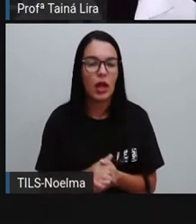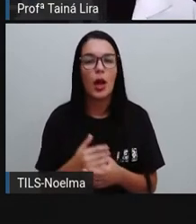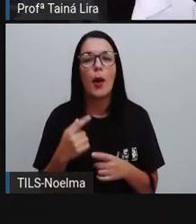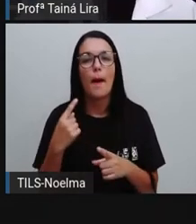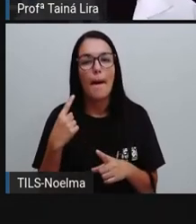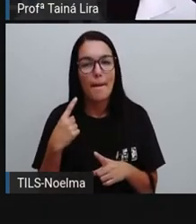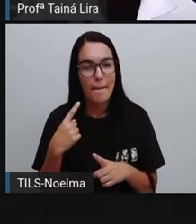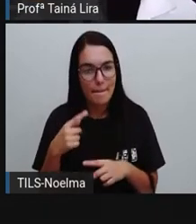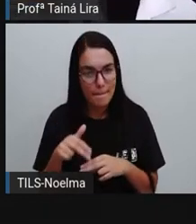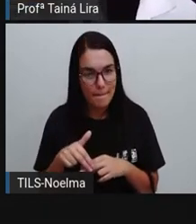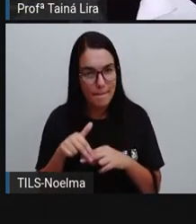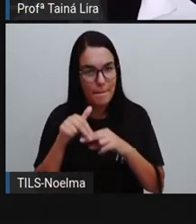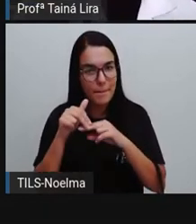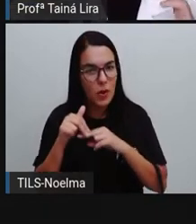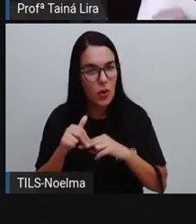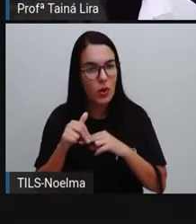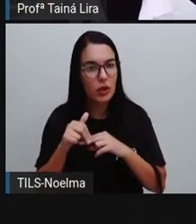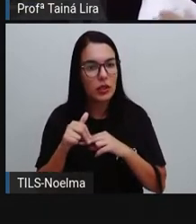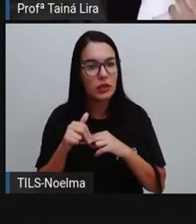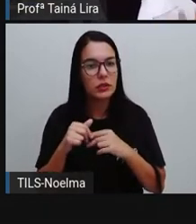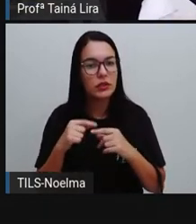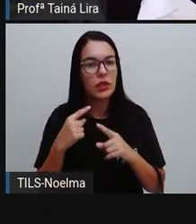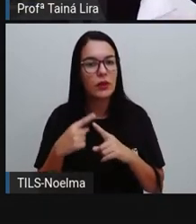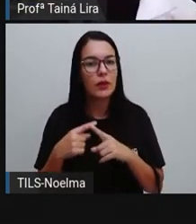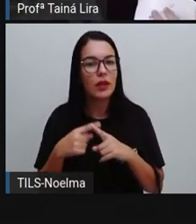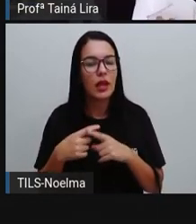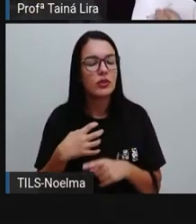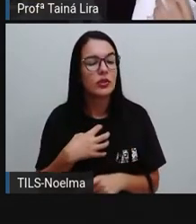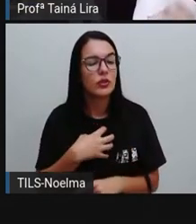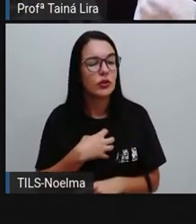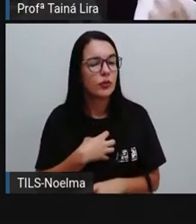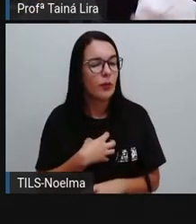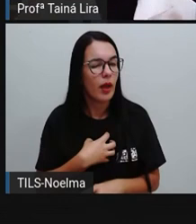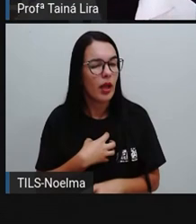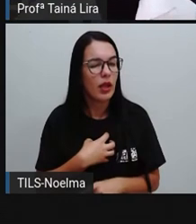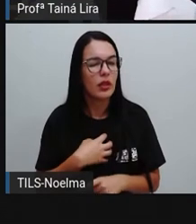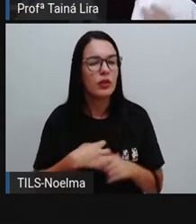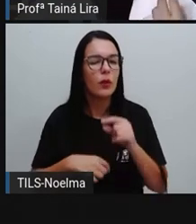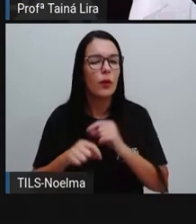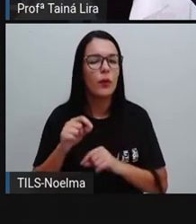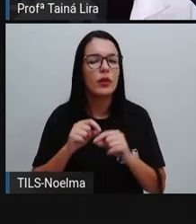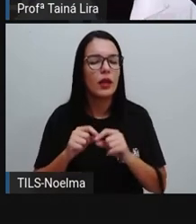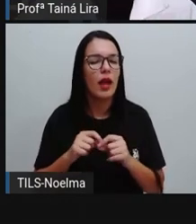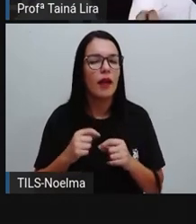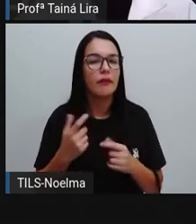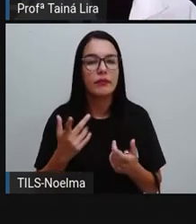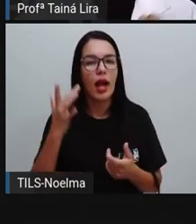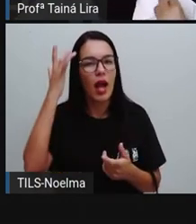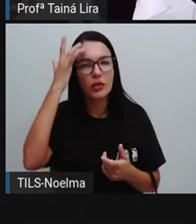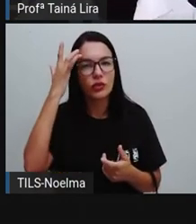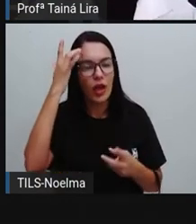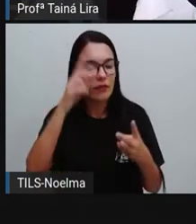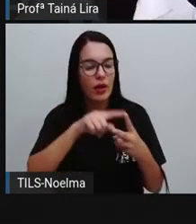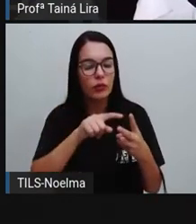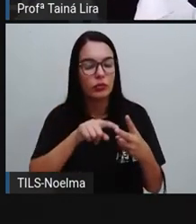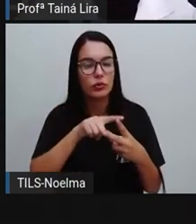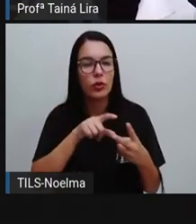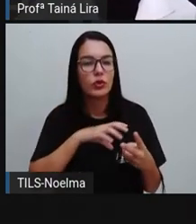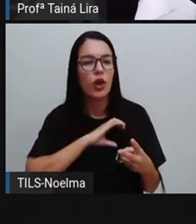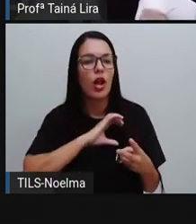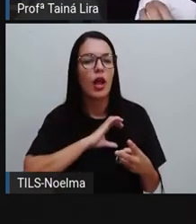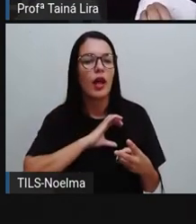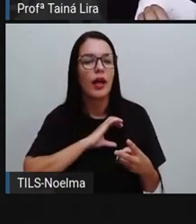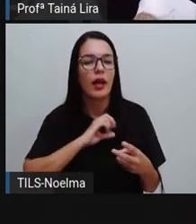a próxima pergunta. Por que eles estavam ali, né? Com um sentimento. Que sentimento é que eles tiveram por Mônica?